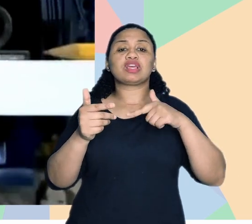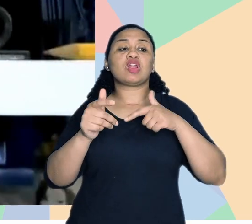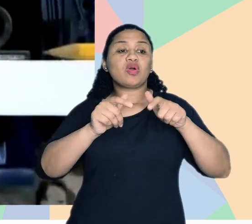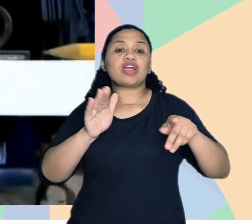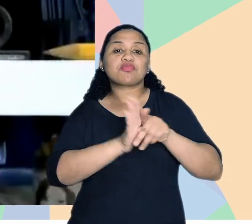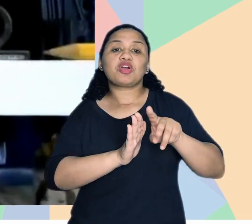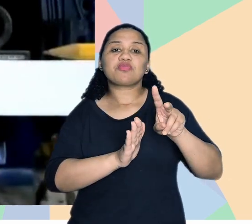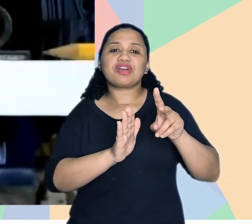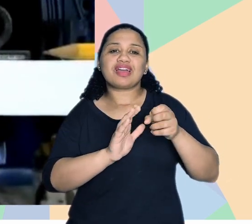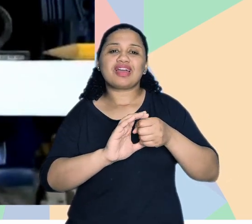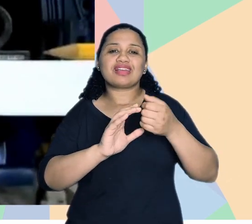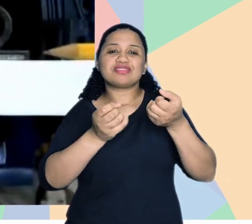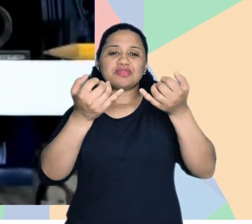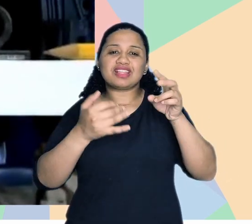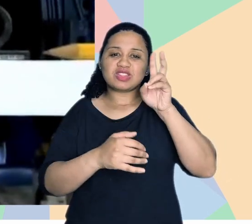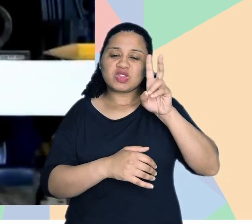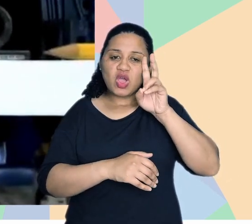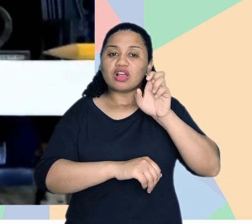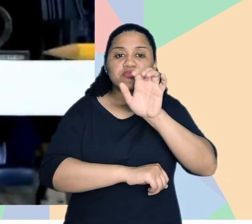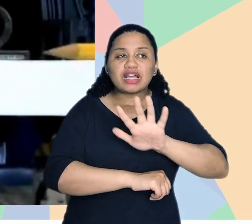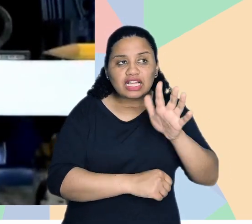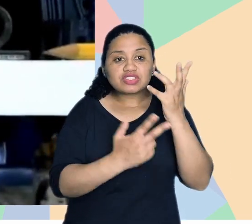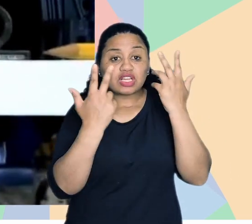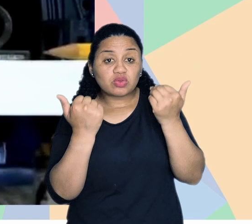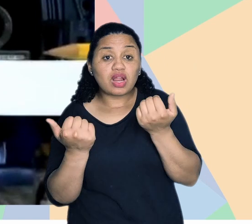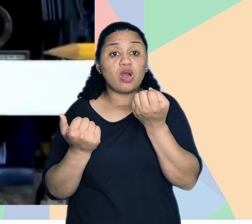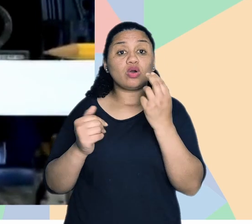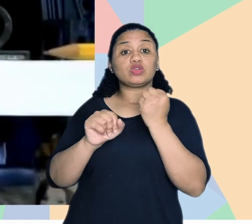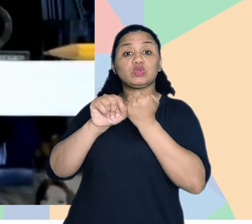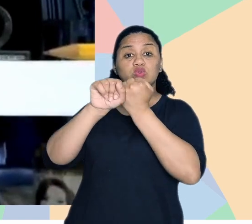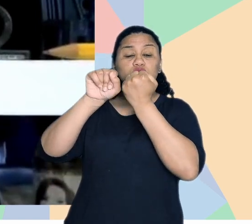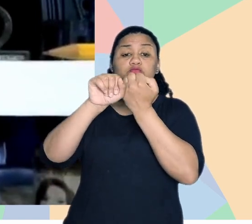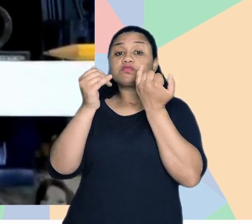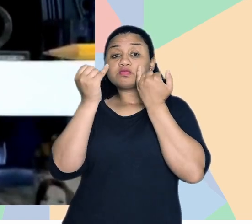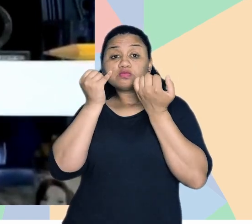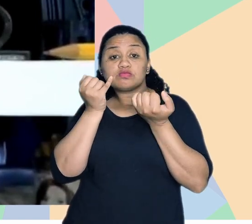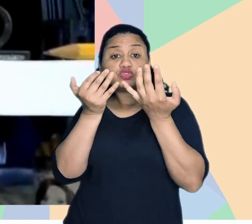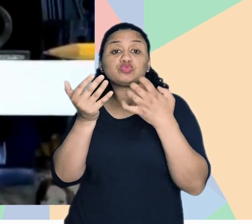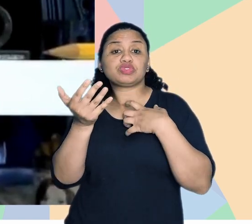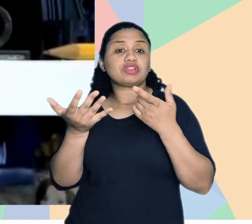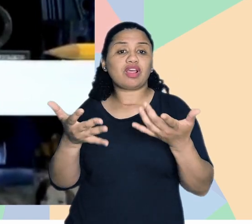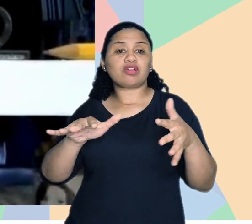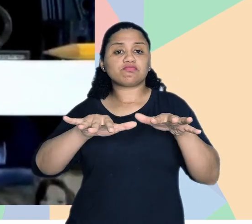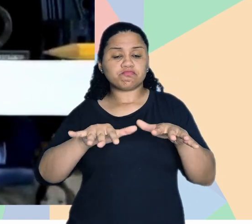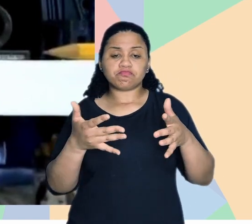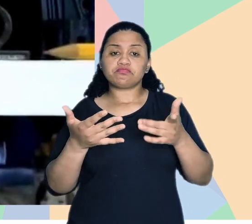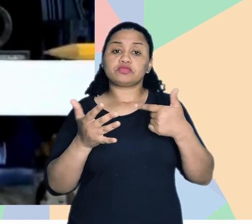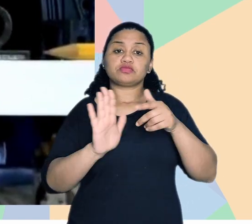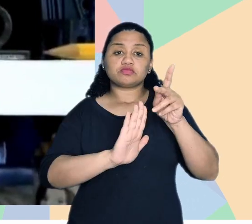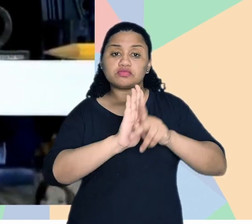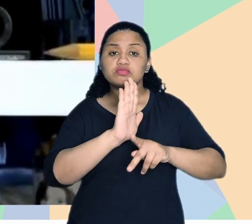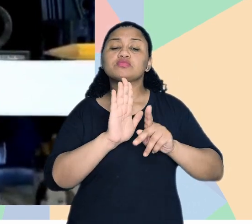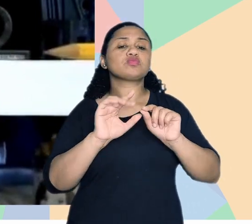envolver centros históricos, paisagens naturais, né, ou construídas, e daí trazer essa informação de forma